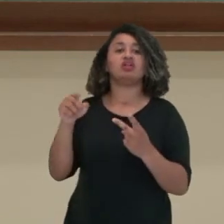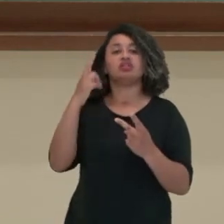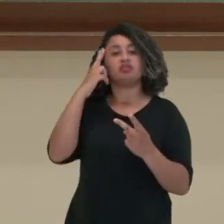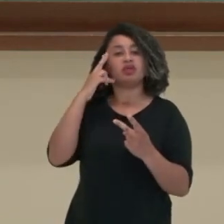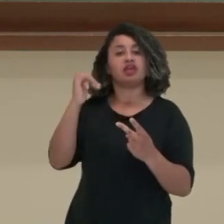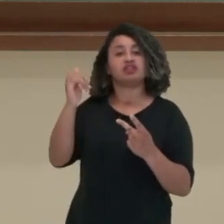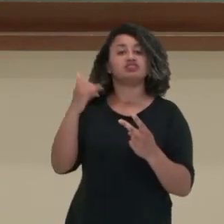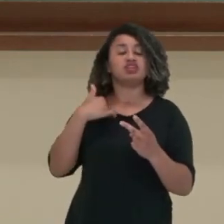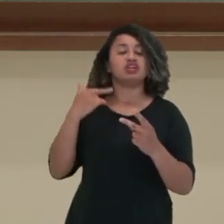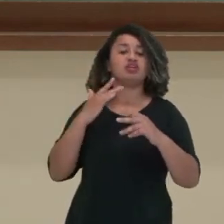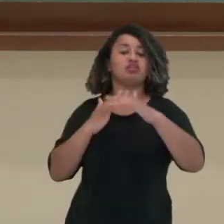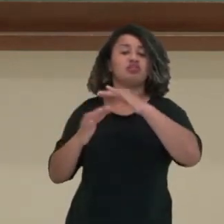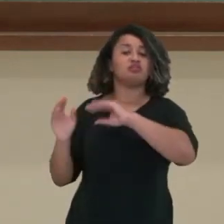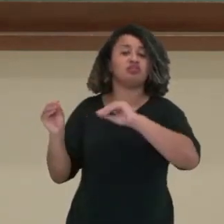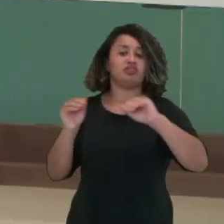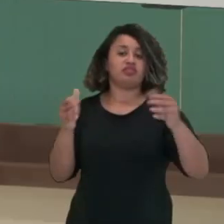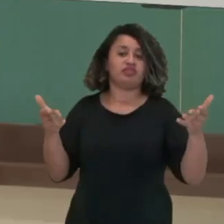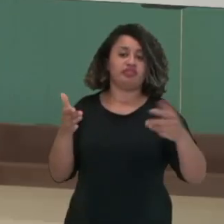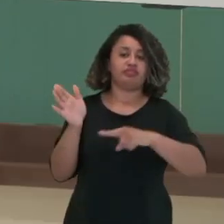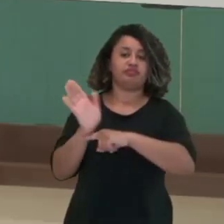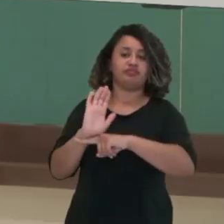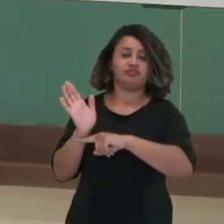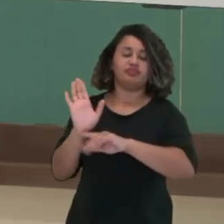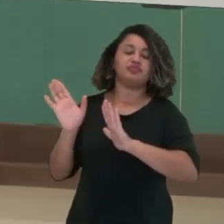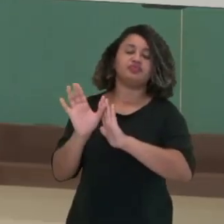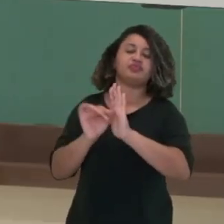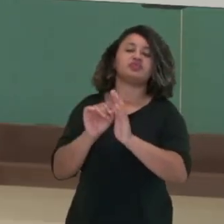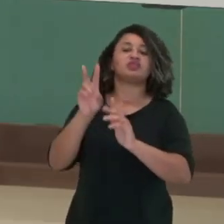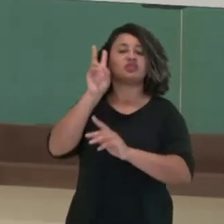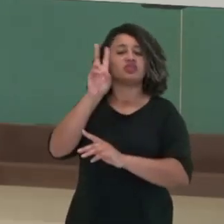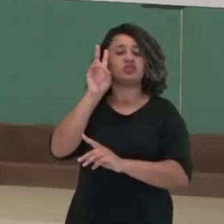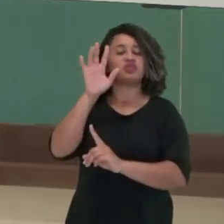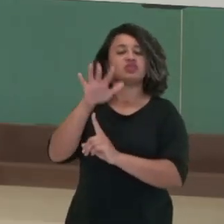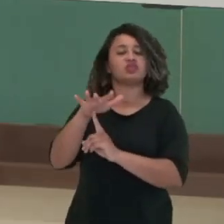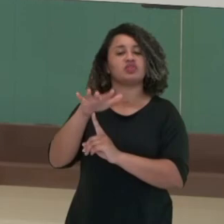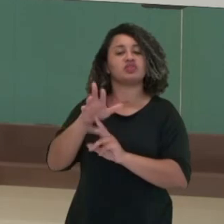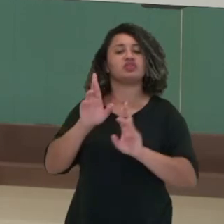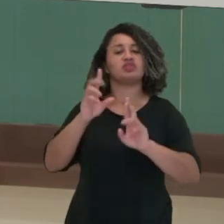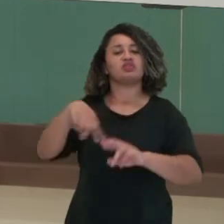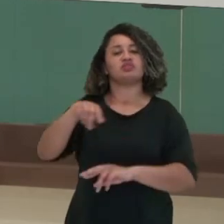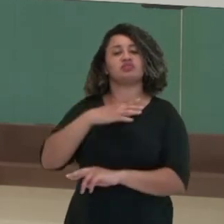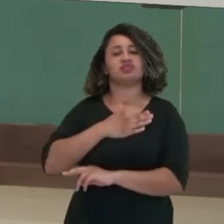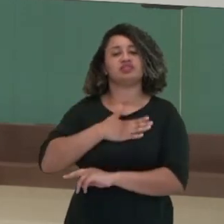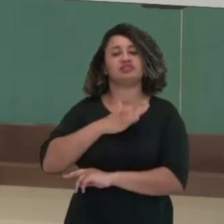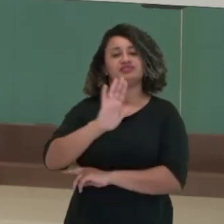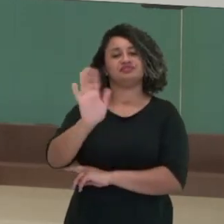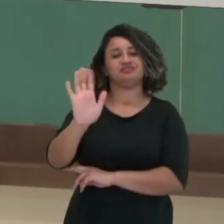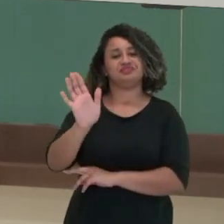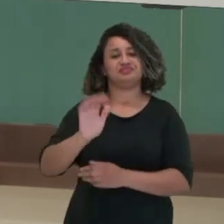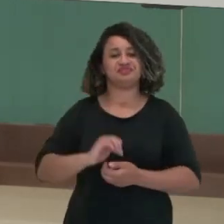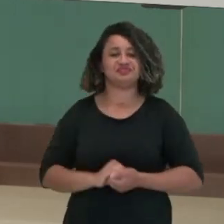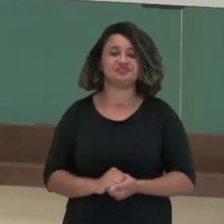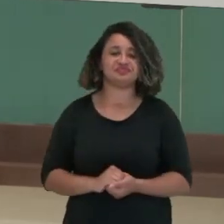recente. Nesse vídeo, nós falamos sobre a história do Paraná. Espero que tenham gostado. Até breve!